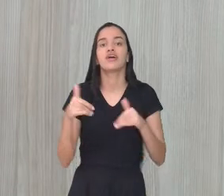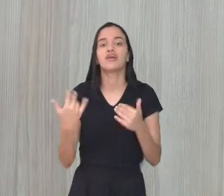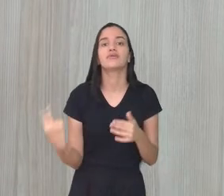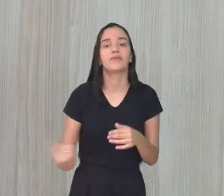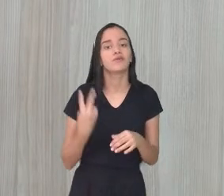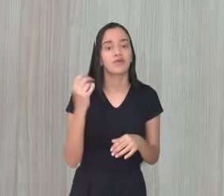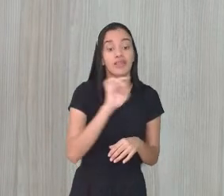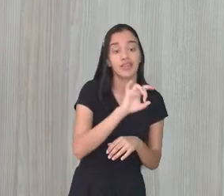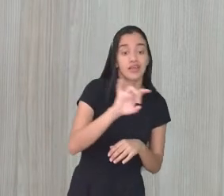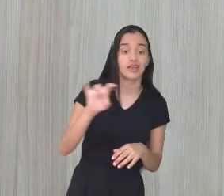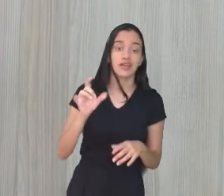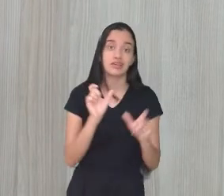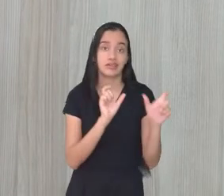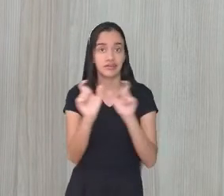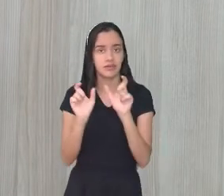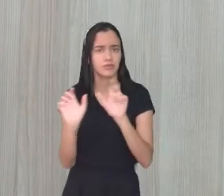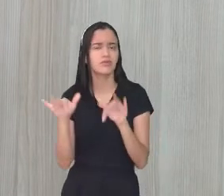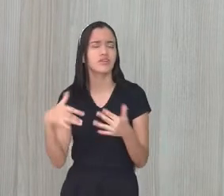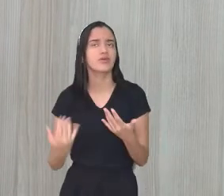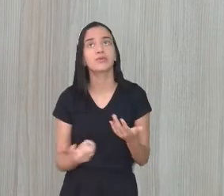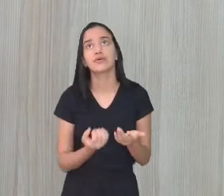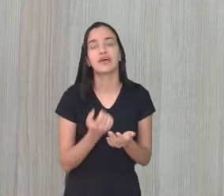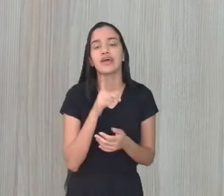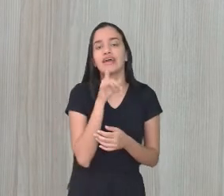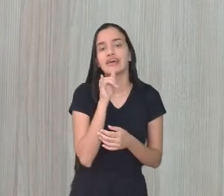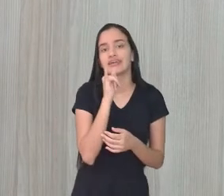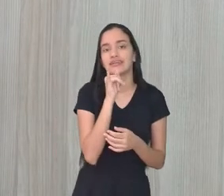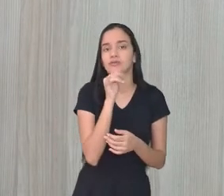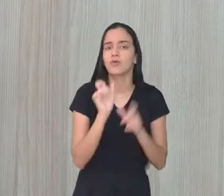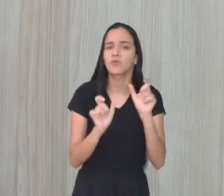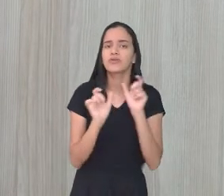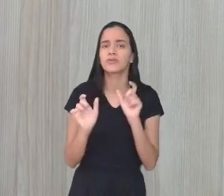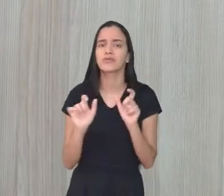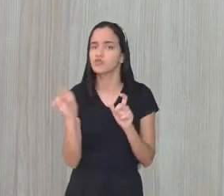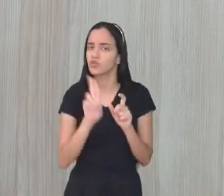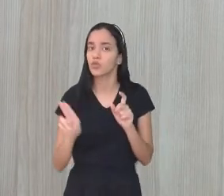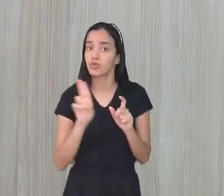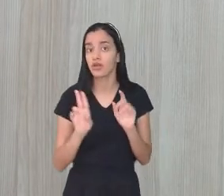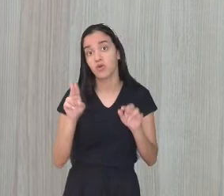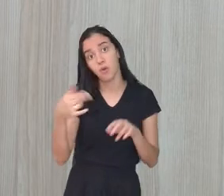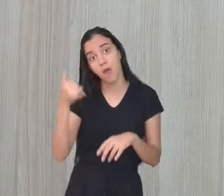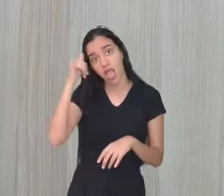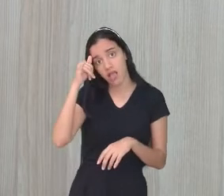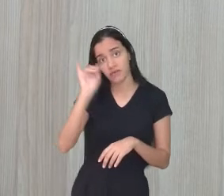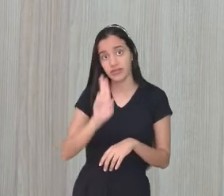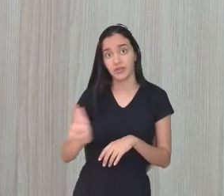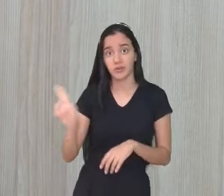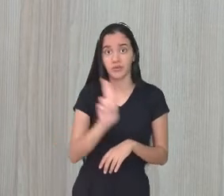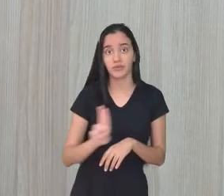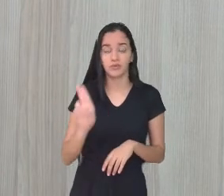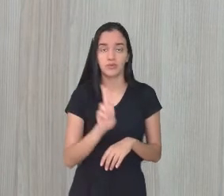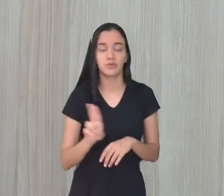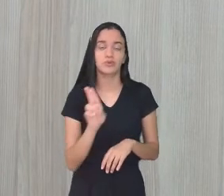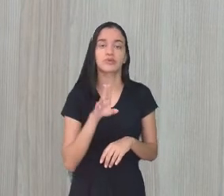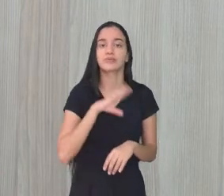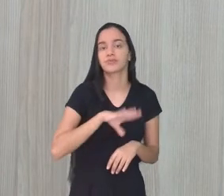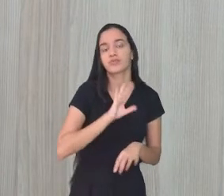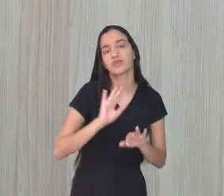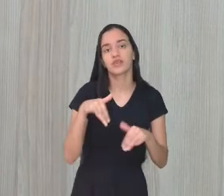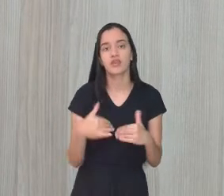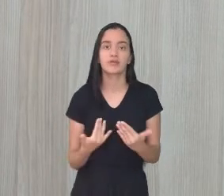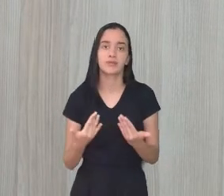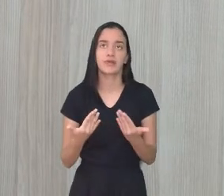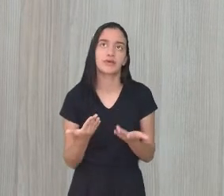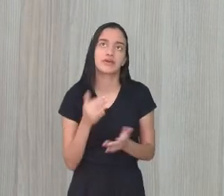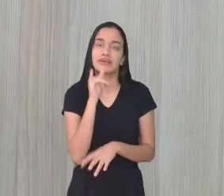histórico de cada termo. Então, tem algumas expressões, por exemplo, que não são mais utilizadas ou a gente evita usar em língua portuguesa. Então, assim,